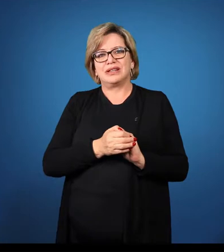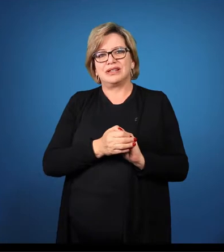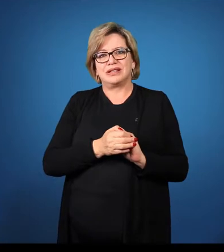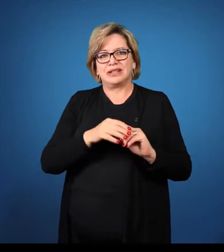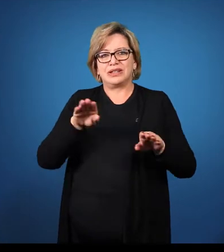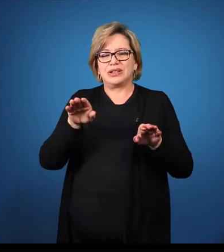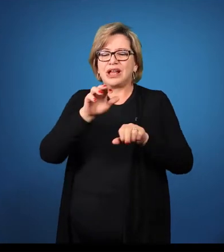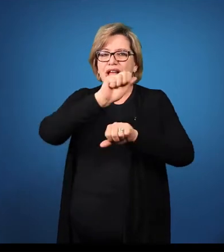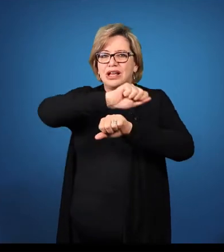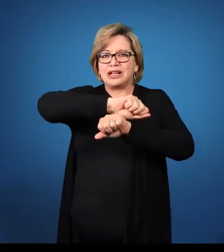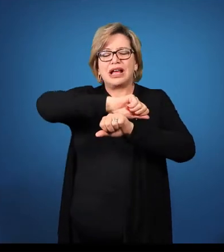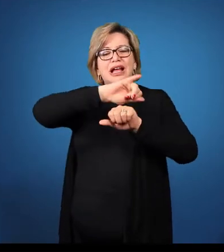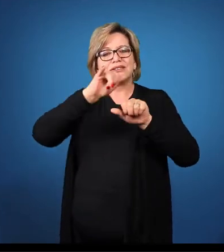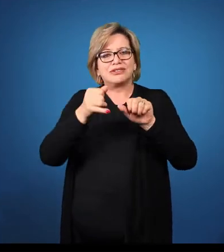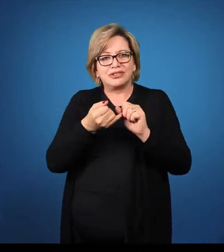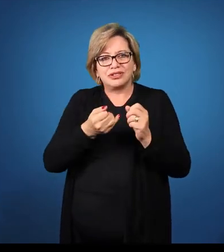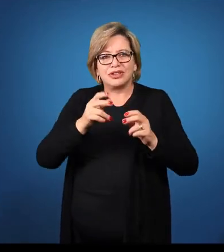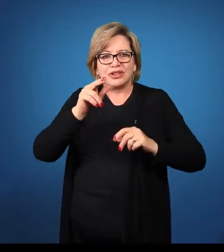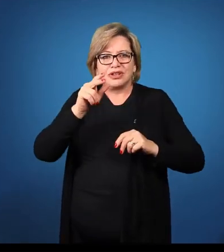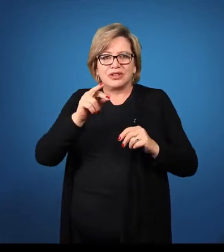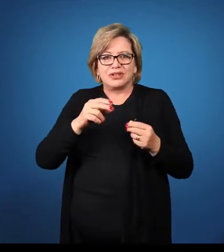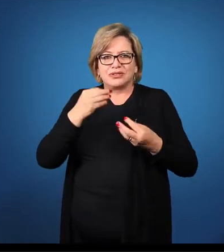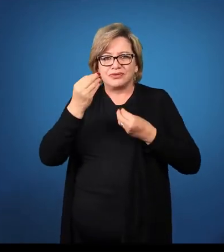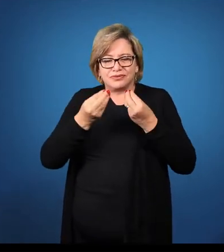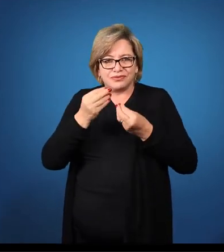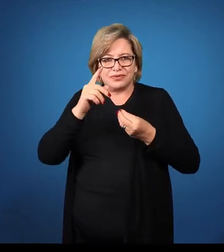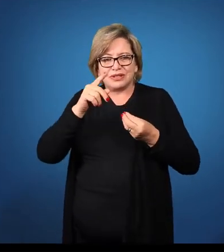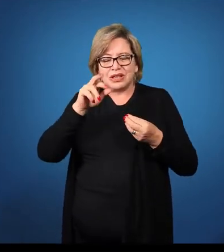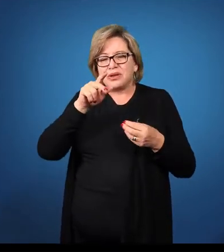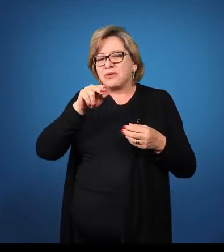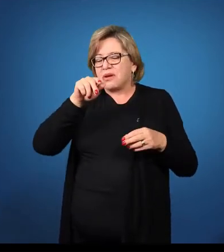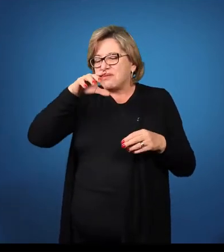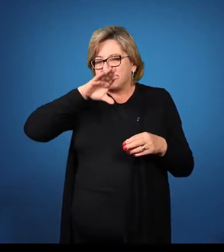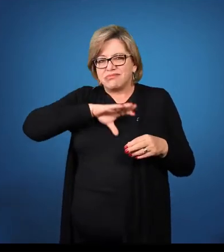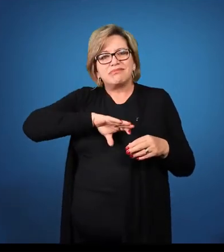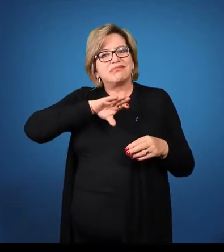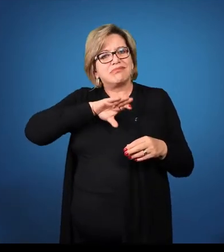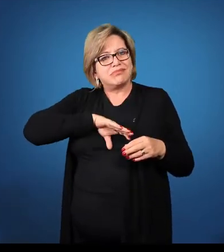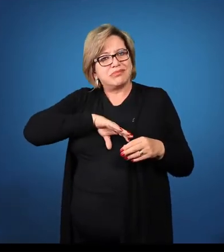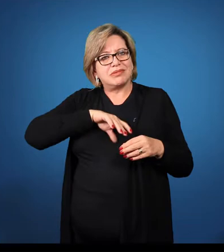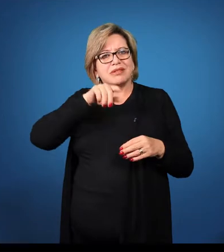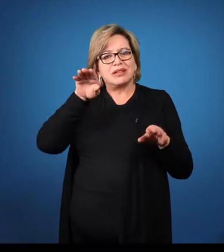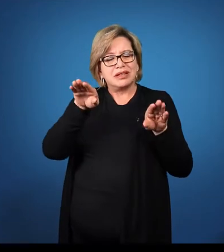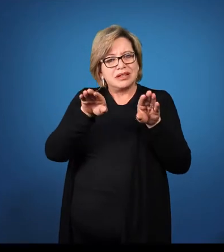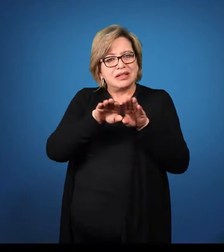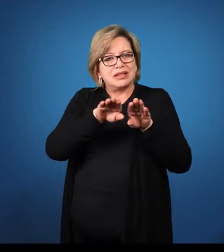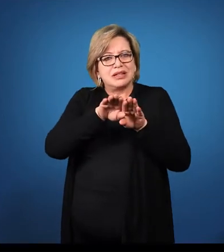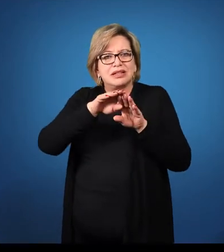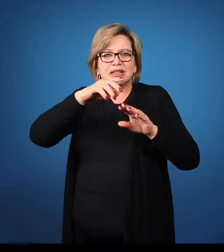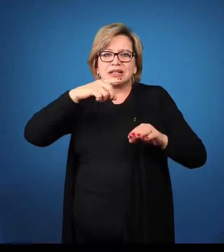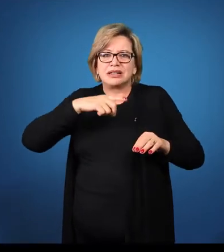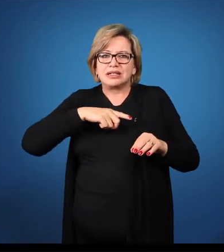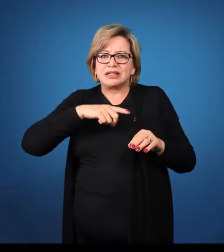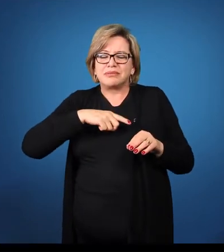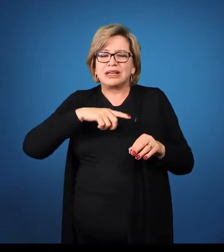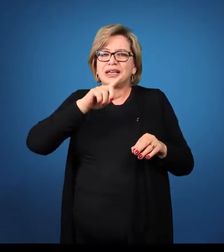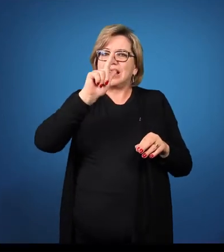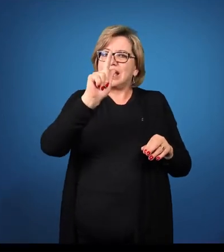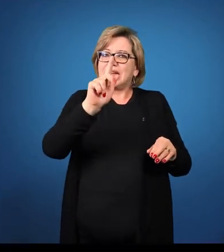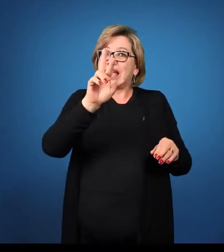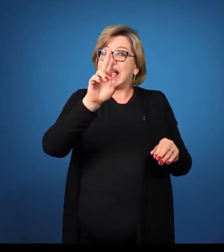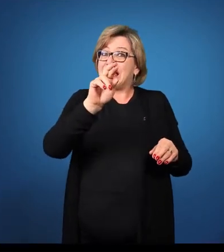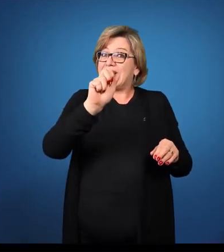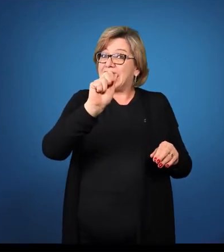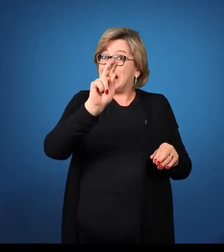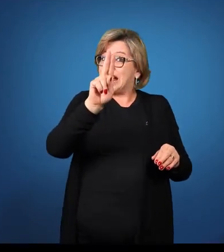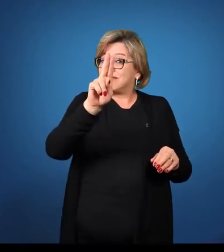Esses adjetivos, como ou são em português, eles também têm os graus do